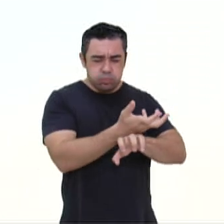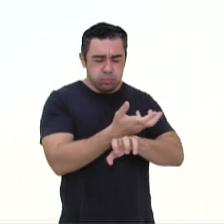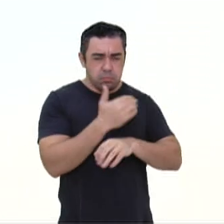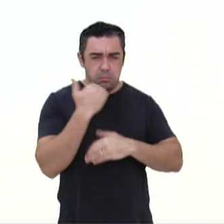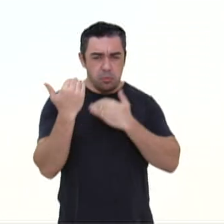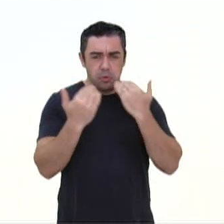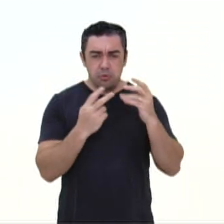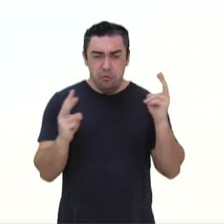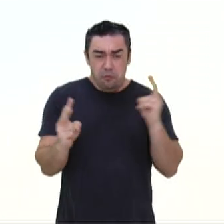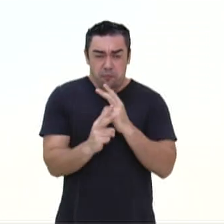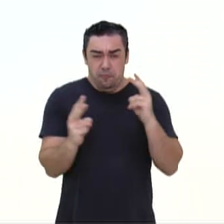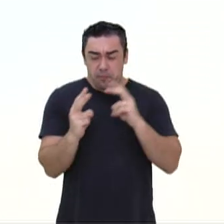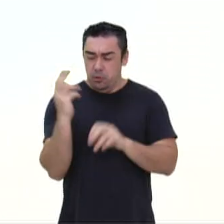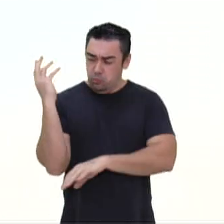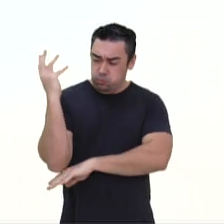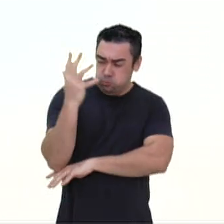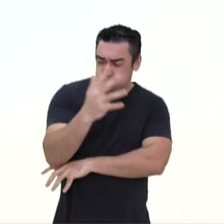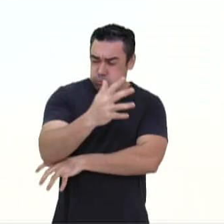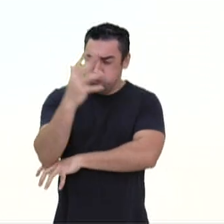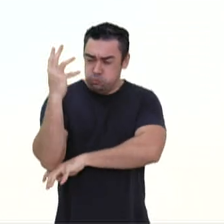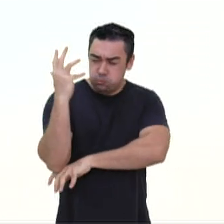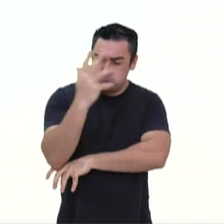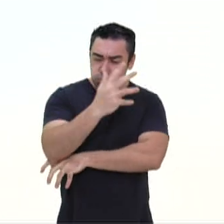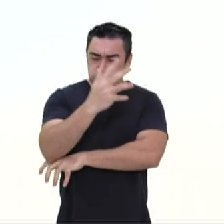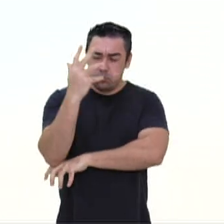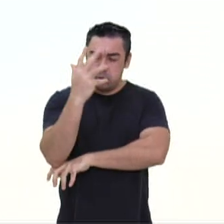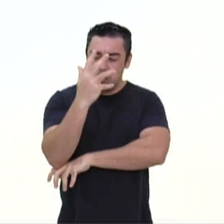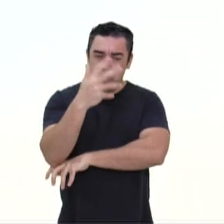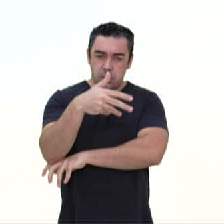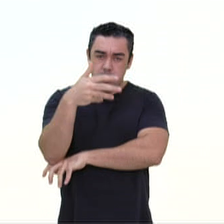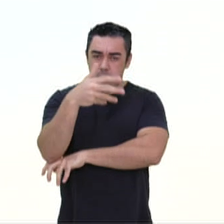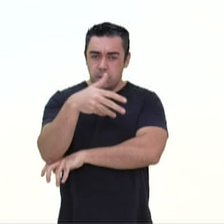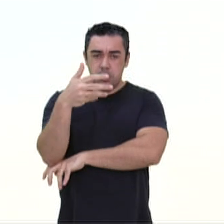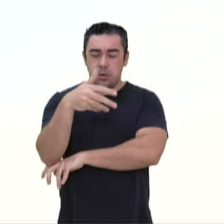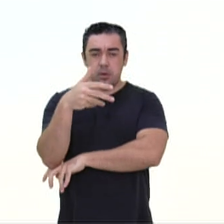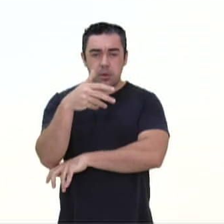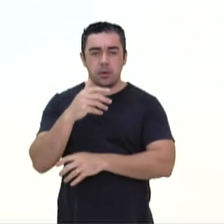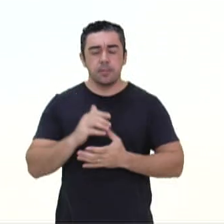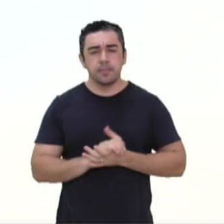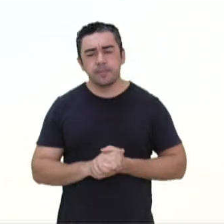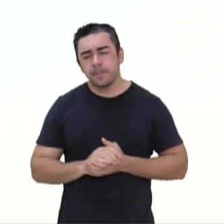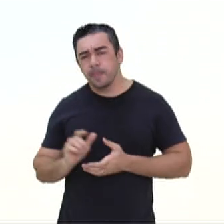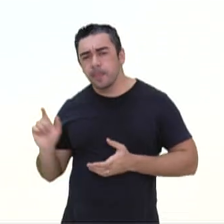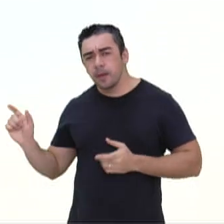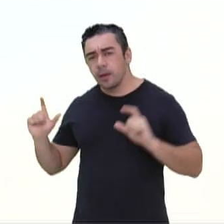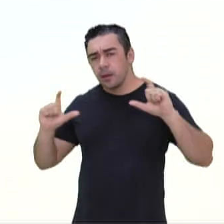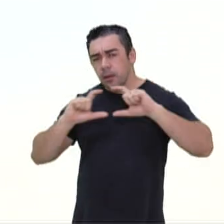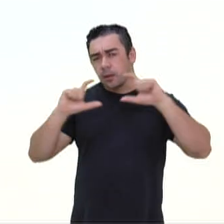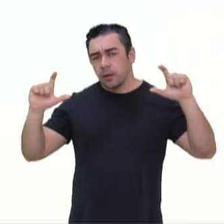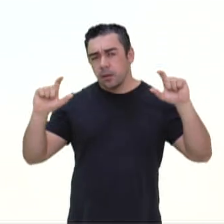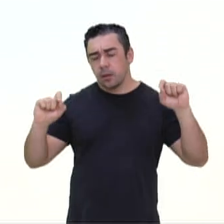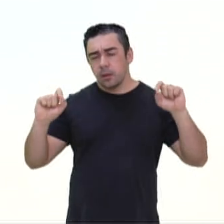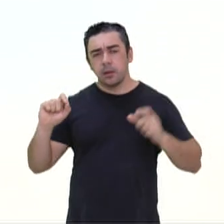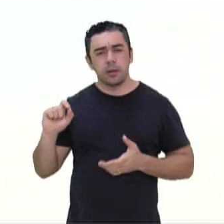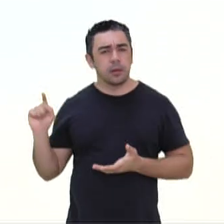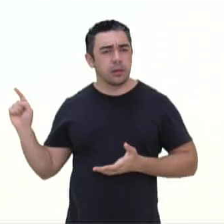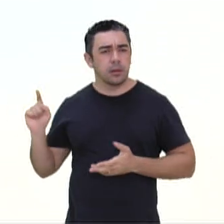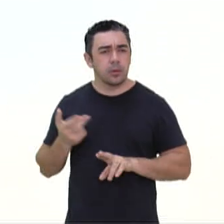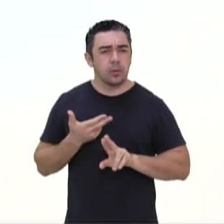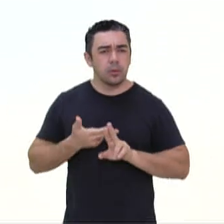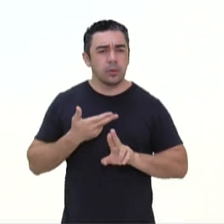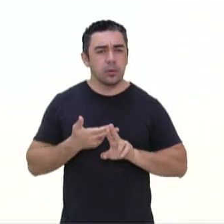é investir contra os galhos secos, contra as flechas negras. No fragmento do texto, foi